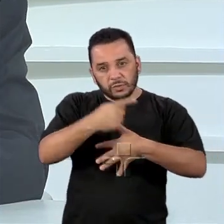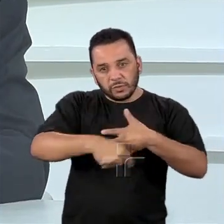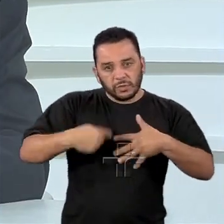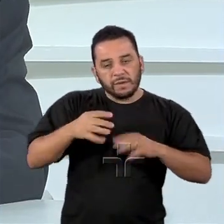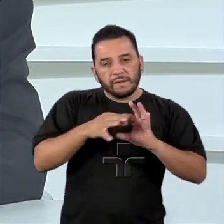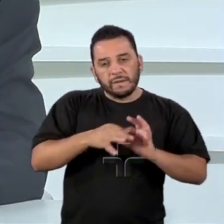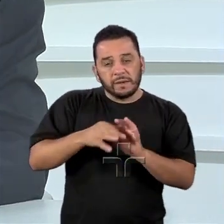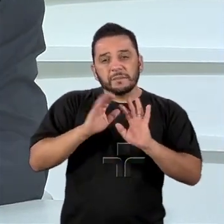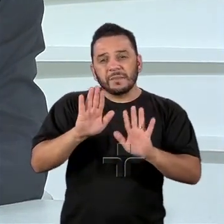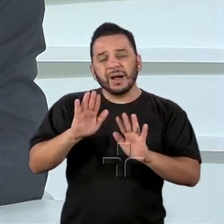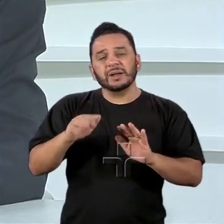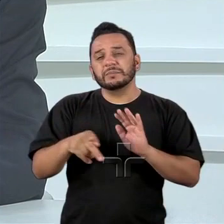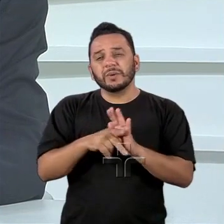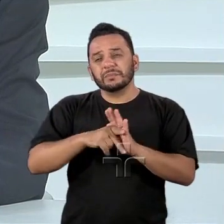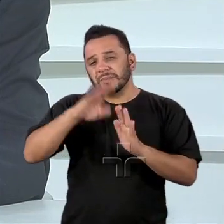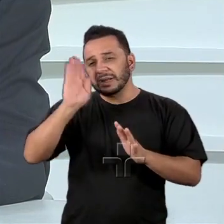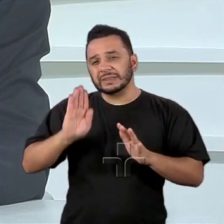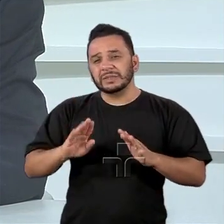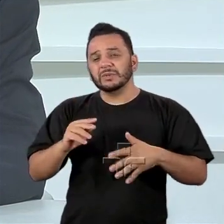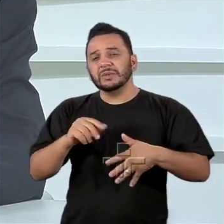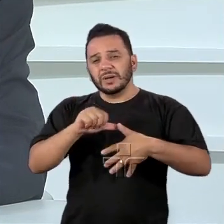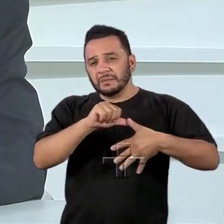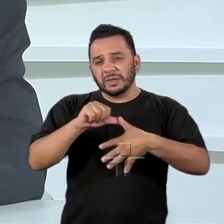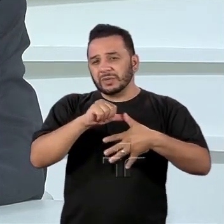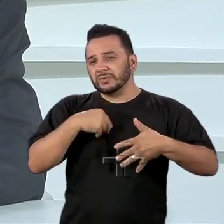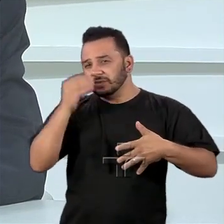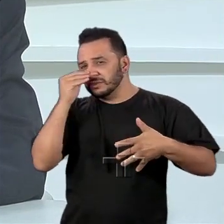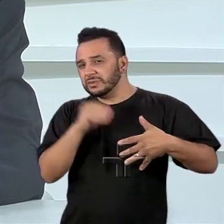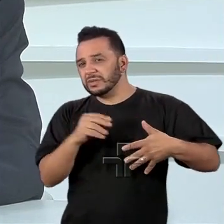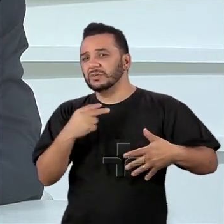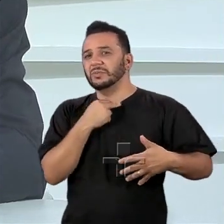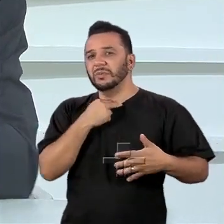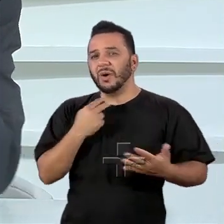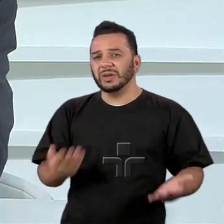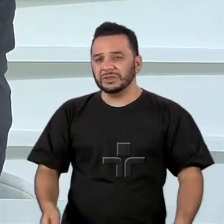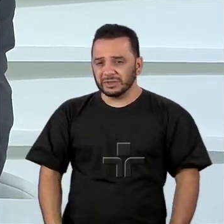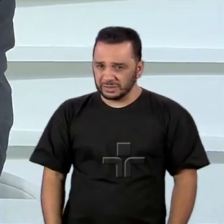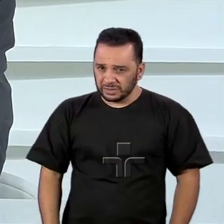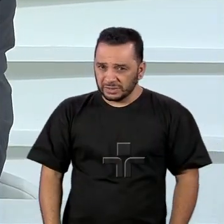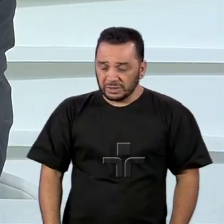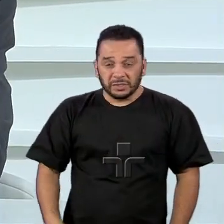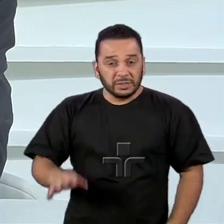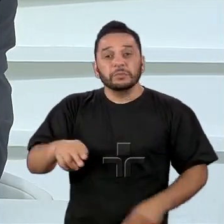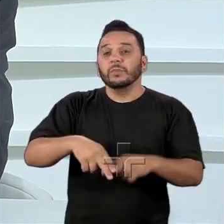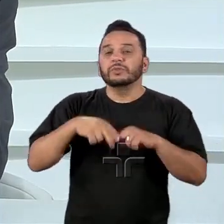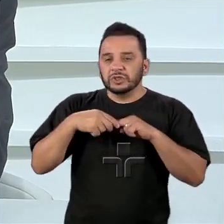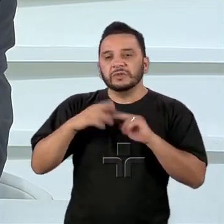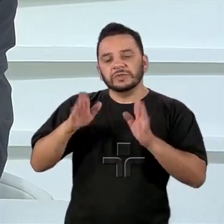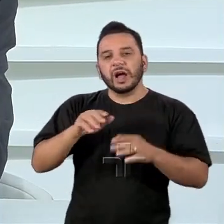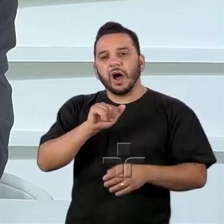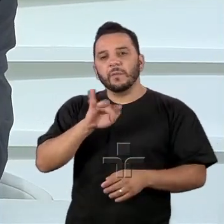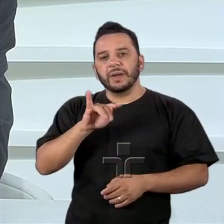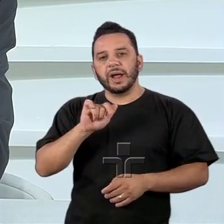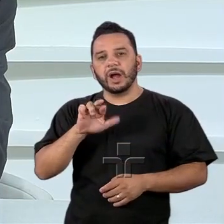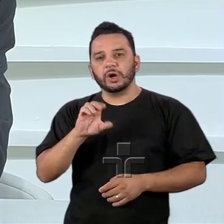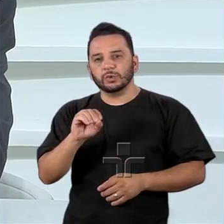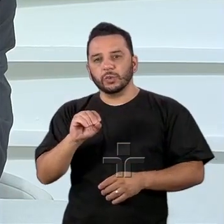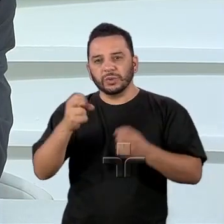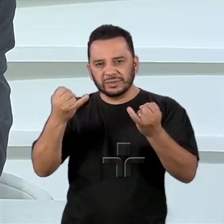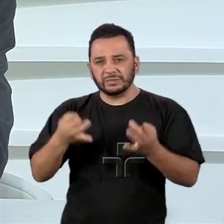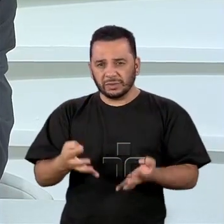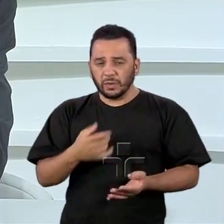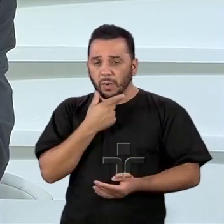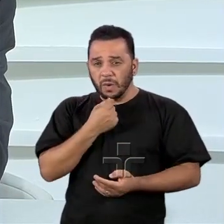dar as costas à América do Sul pelos motivos que exatamente foram levantados pelo Alberto. Então, se é verdade que você está falando que